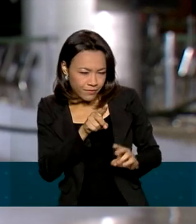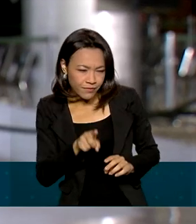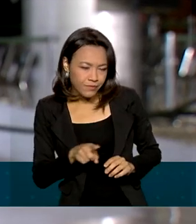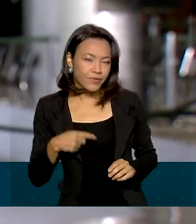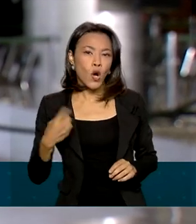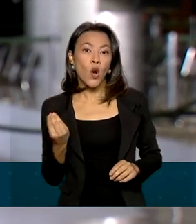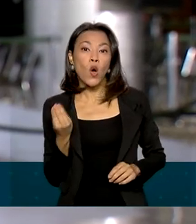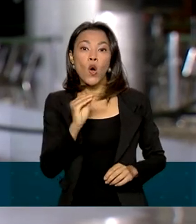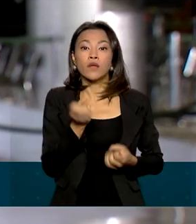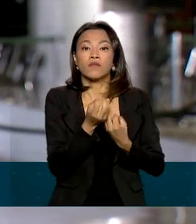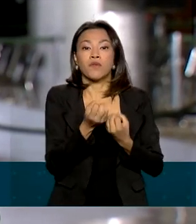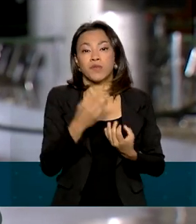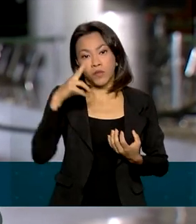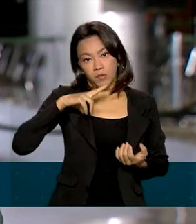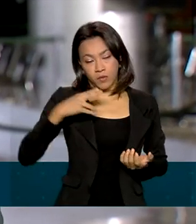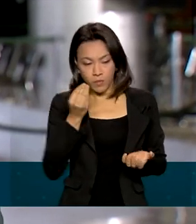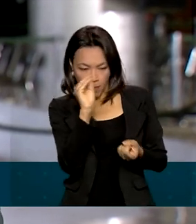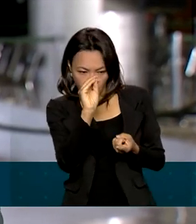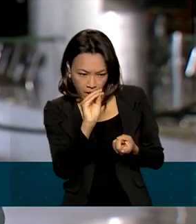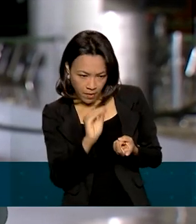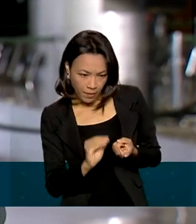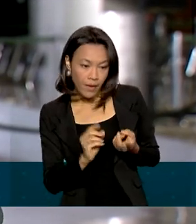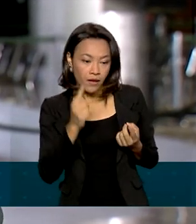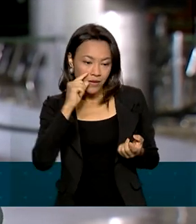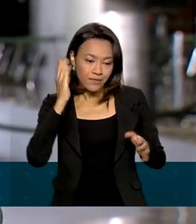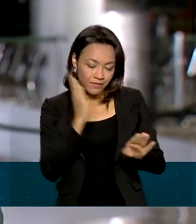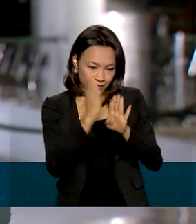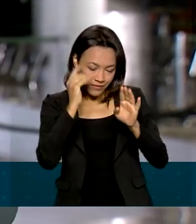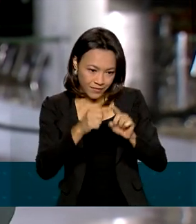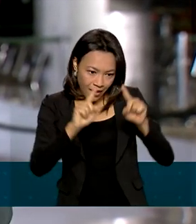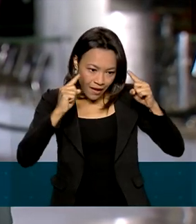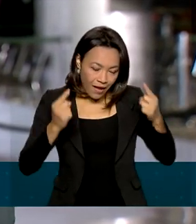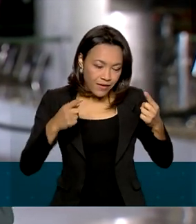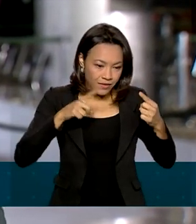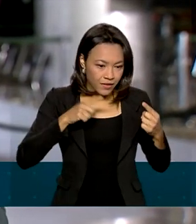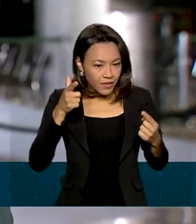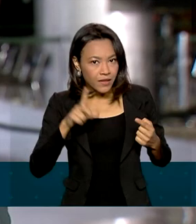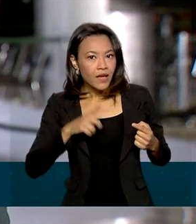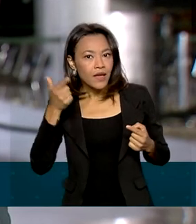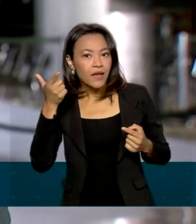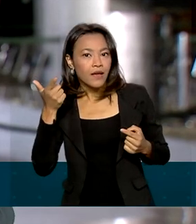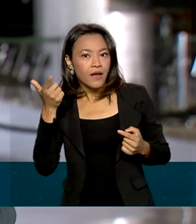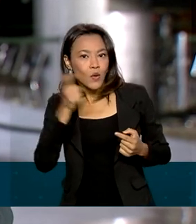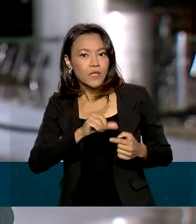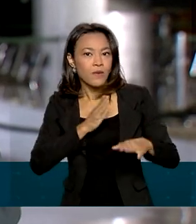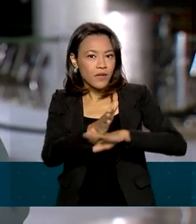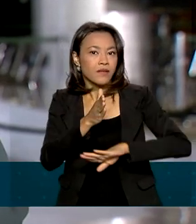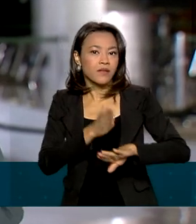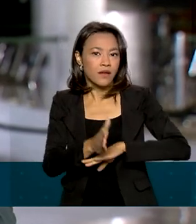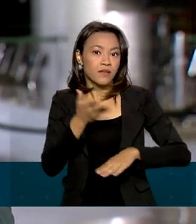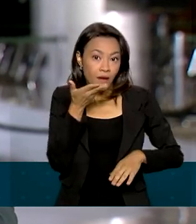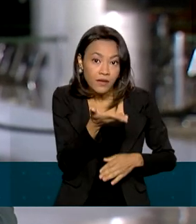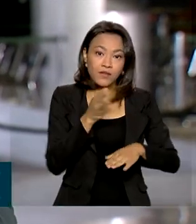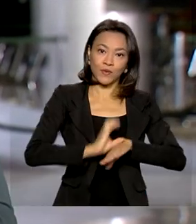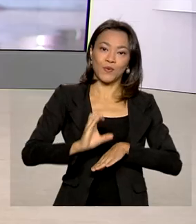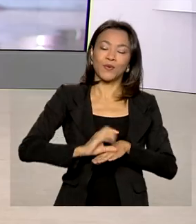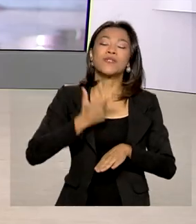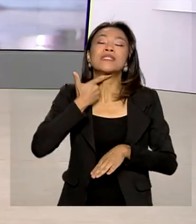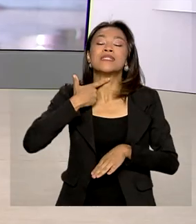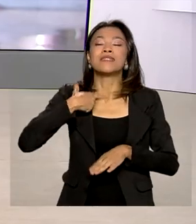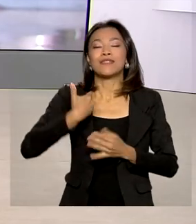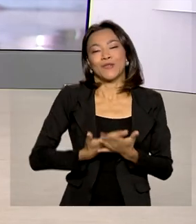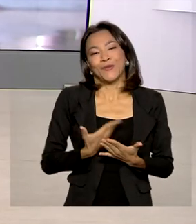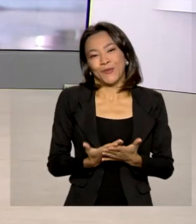estudante coloca os dados e a partir disso ele pode conferir se ele tem acesso àquele curso que ele tanto sonha estudar. Renata? Tá certo,